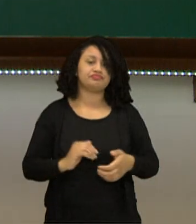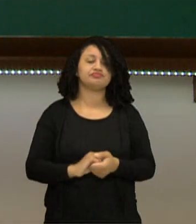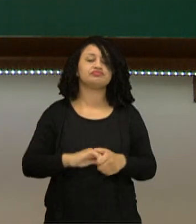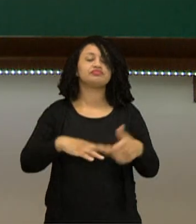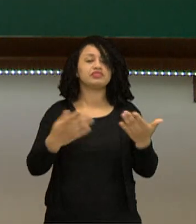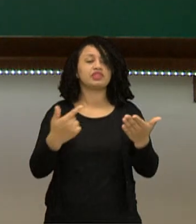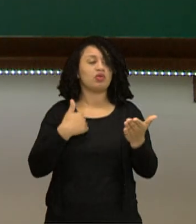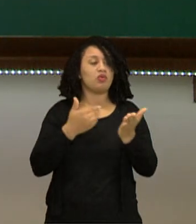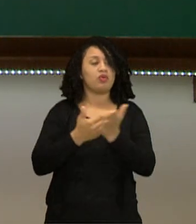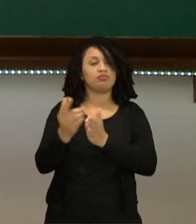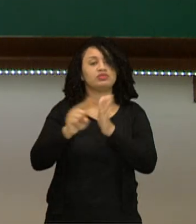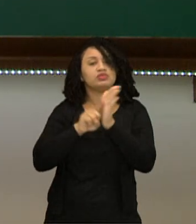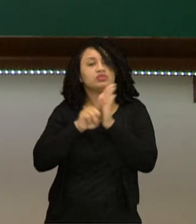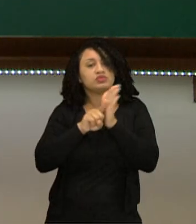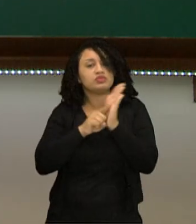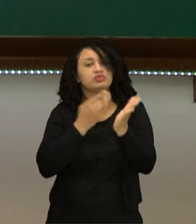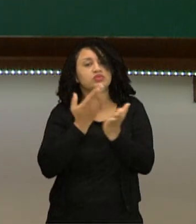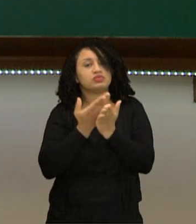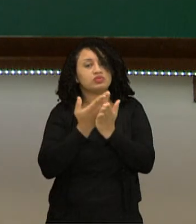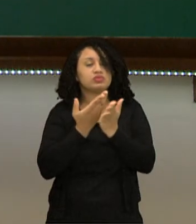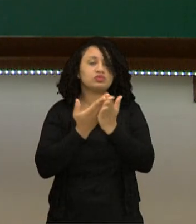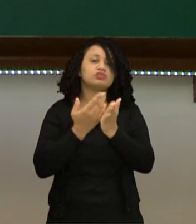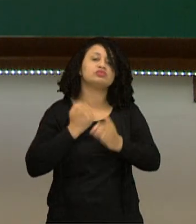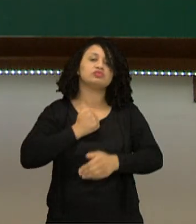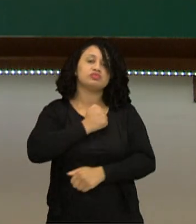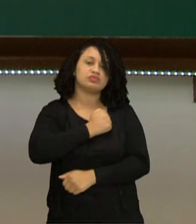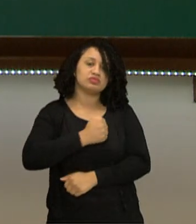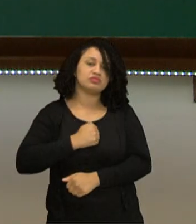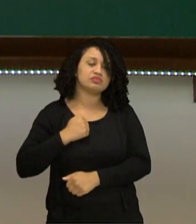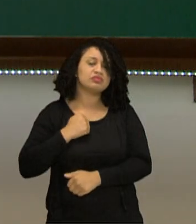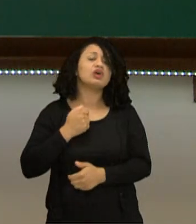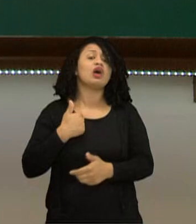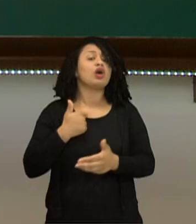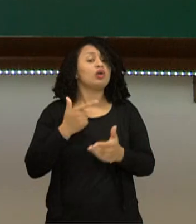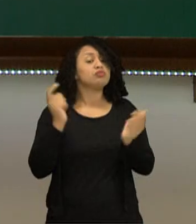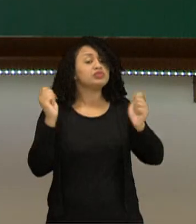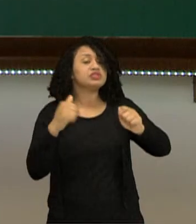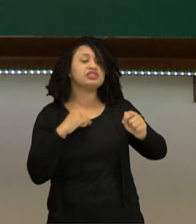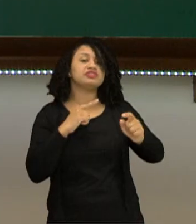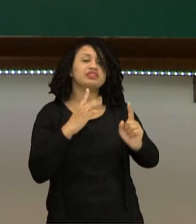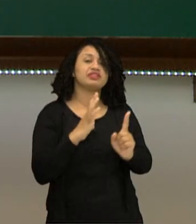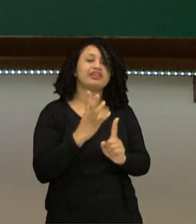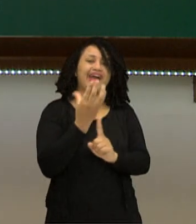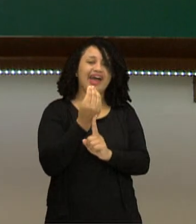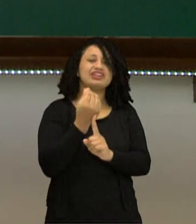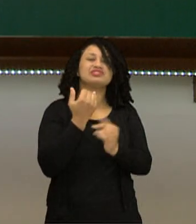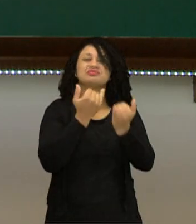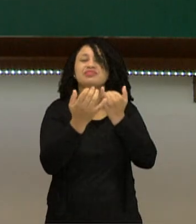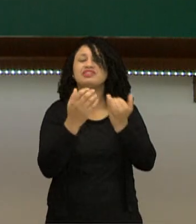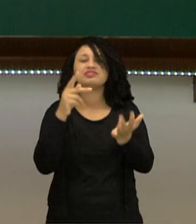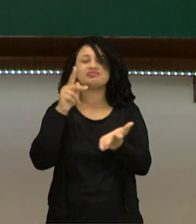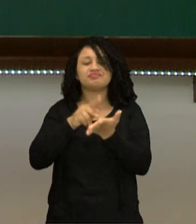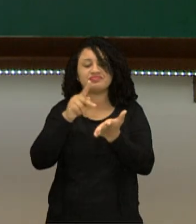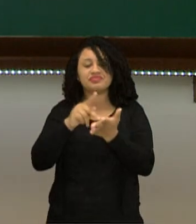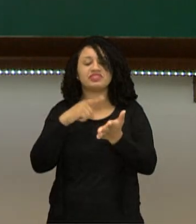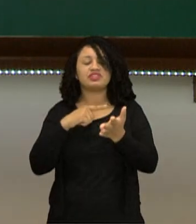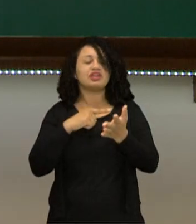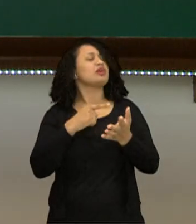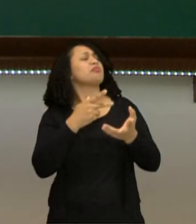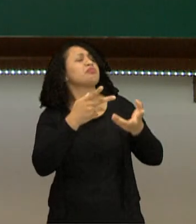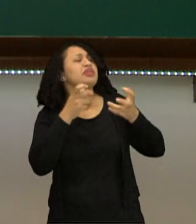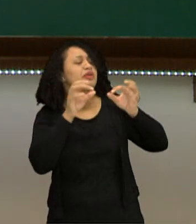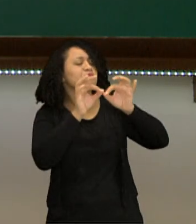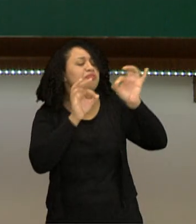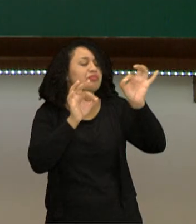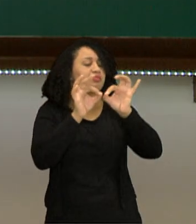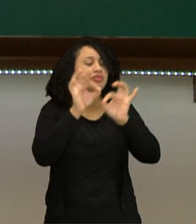estudos anatômicos, foi possível produzir uma arte com mais realismo. Por quê? Com a proporção correta, com medidas